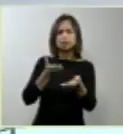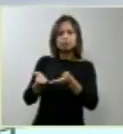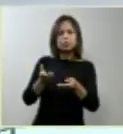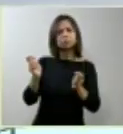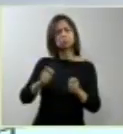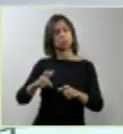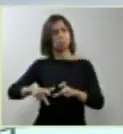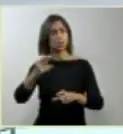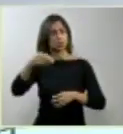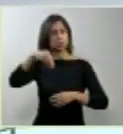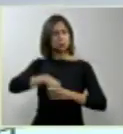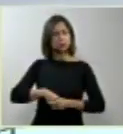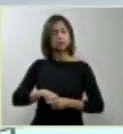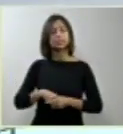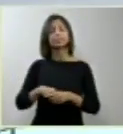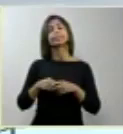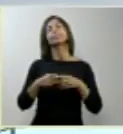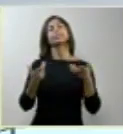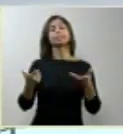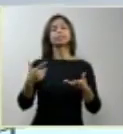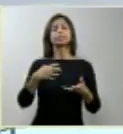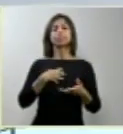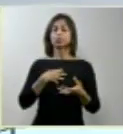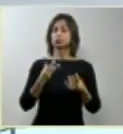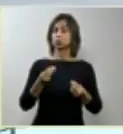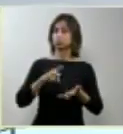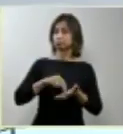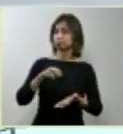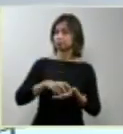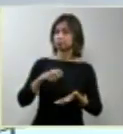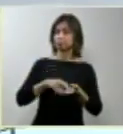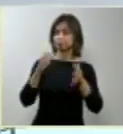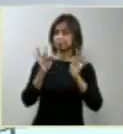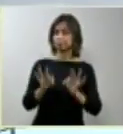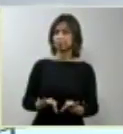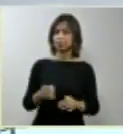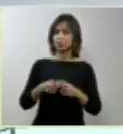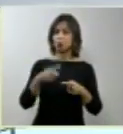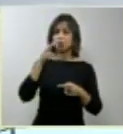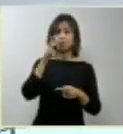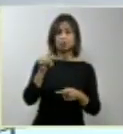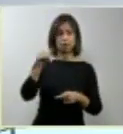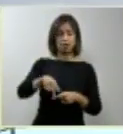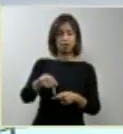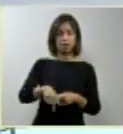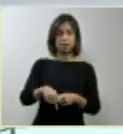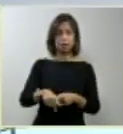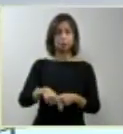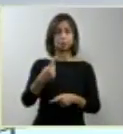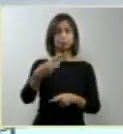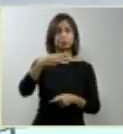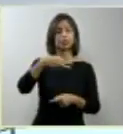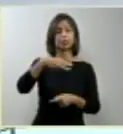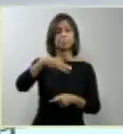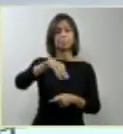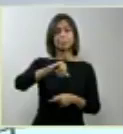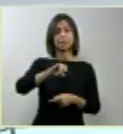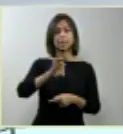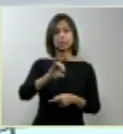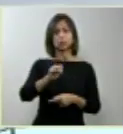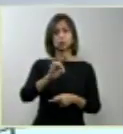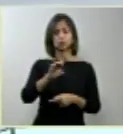Entretanto, eu fiquei muito contente de ver aqui o ministro Direito e